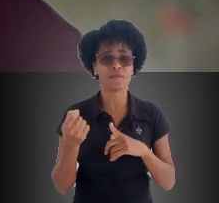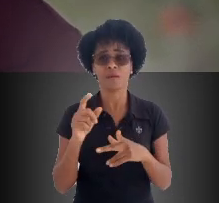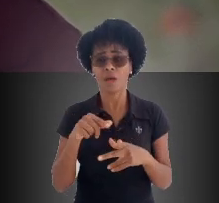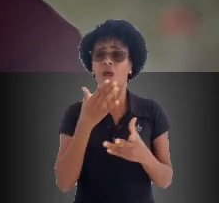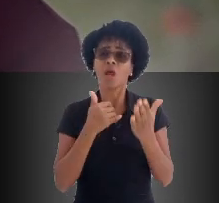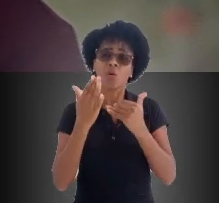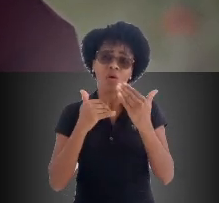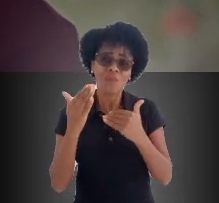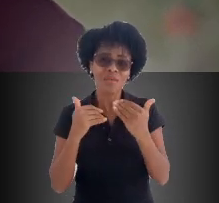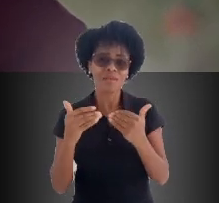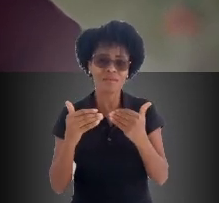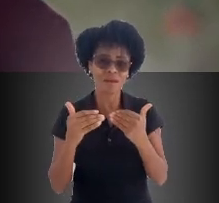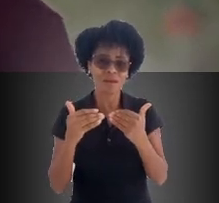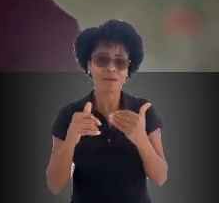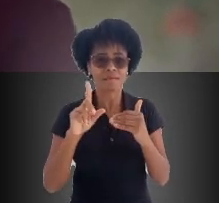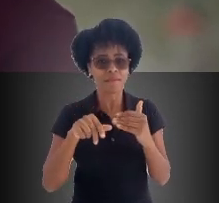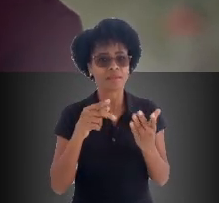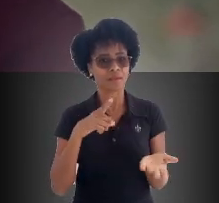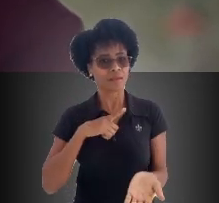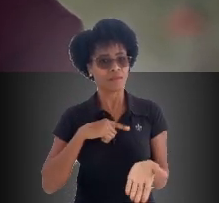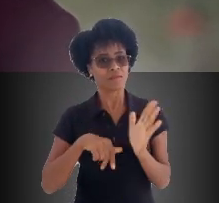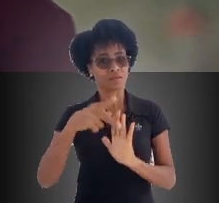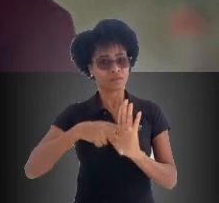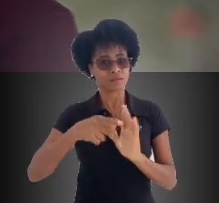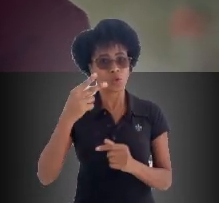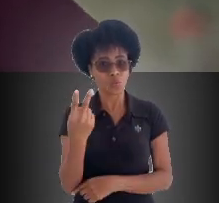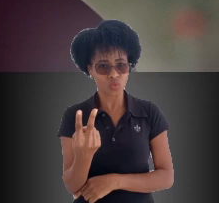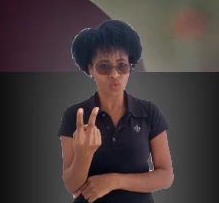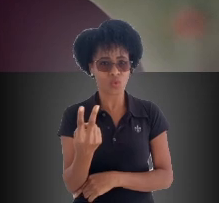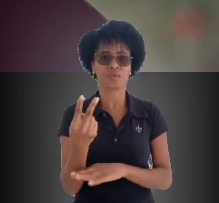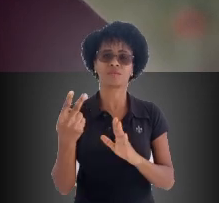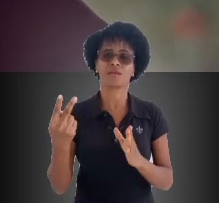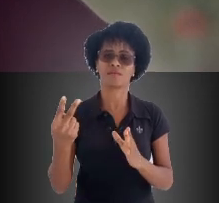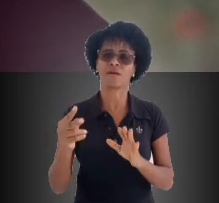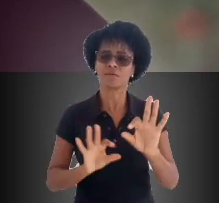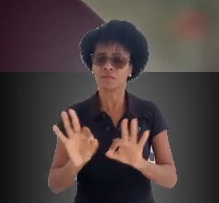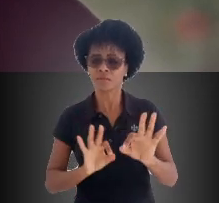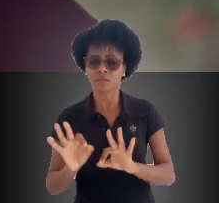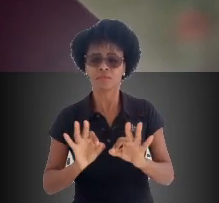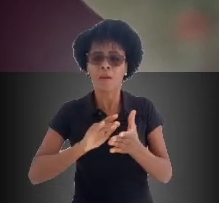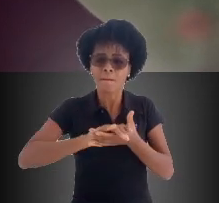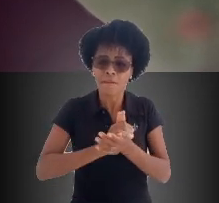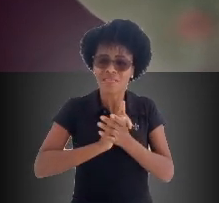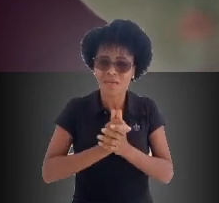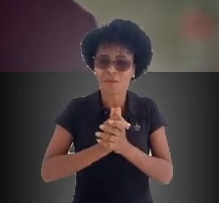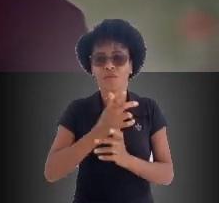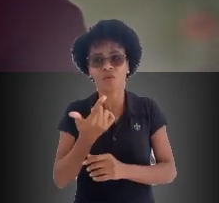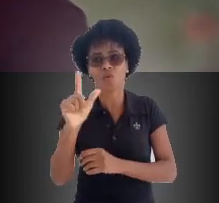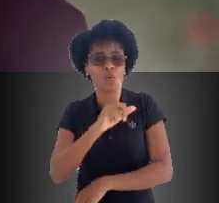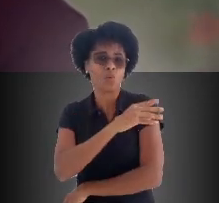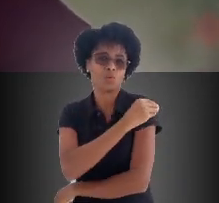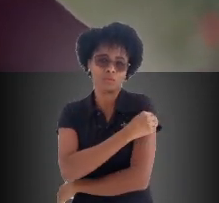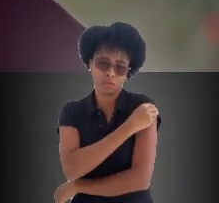e Saúde em Tempo de Coronavírus, dois outros projetos no campo de Santinês. Um desses projetos estava produzindo sabão